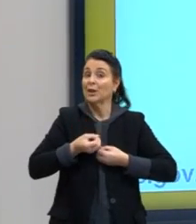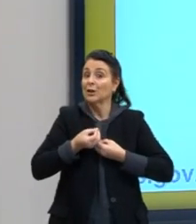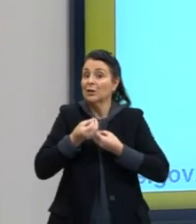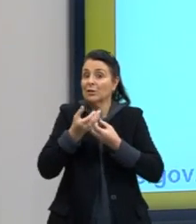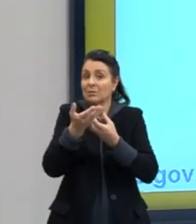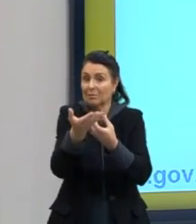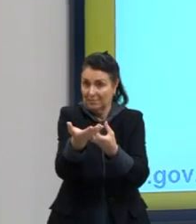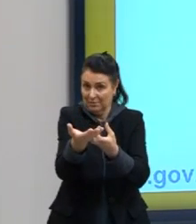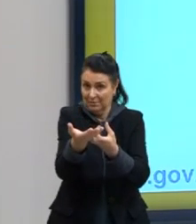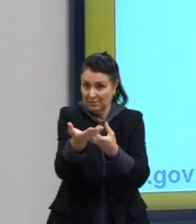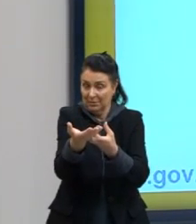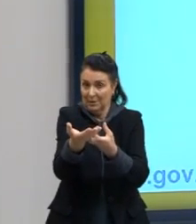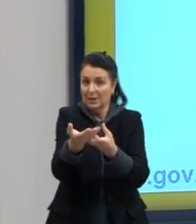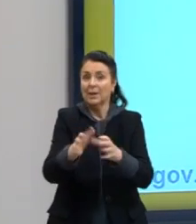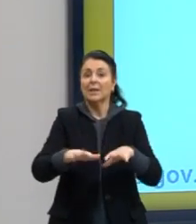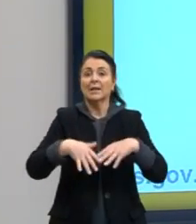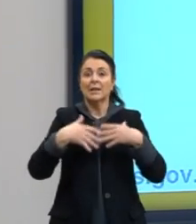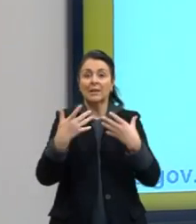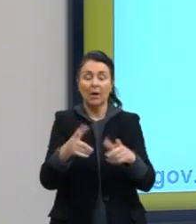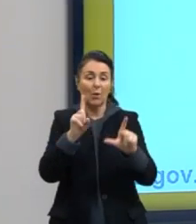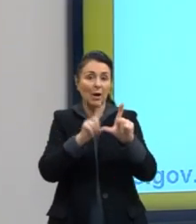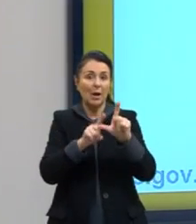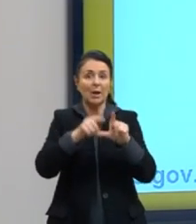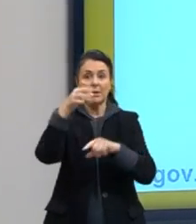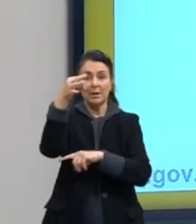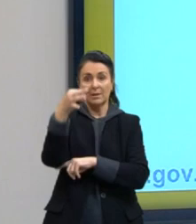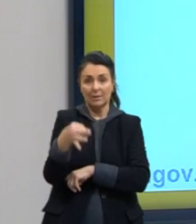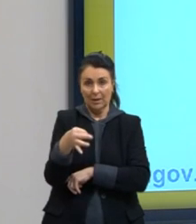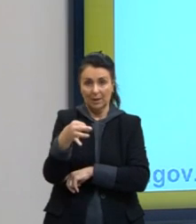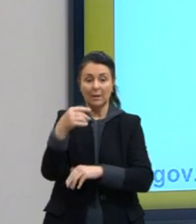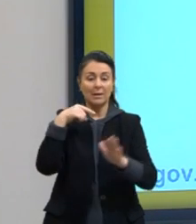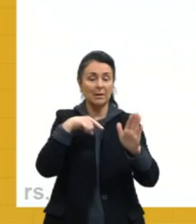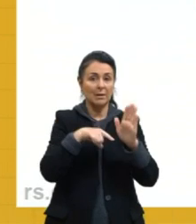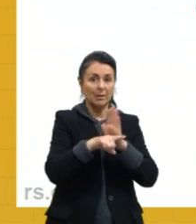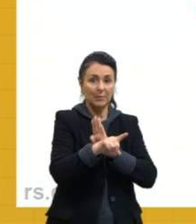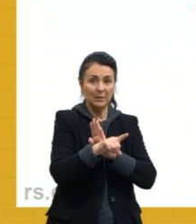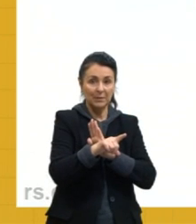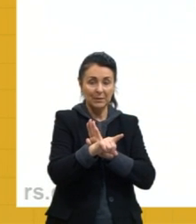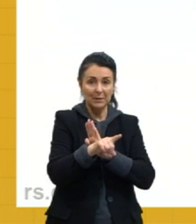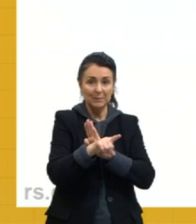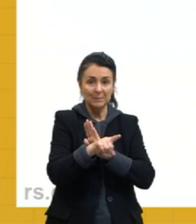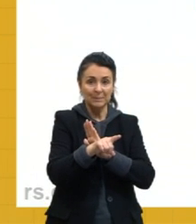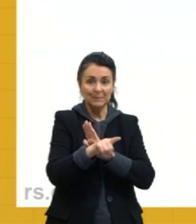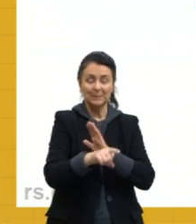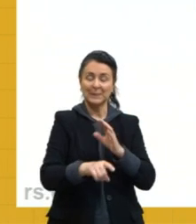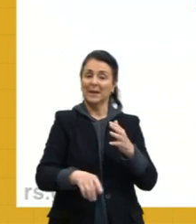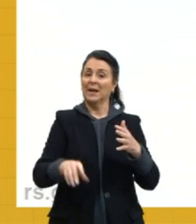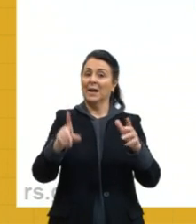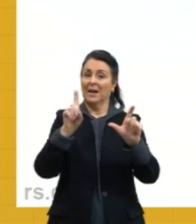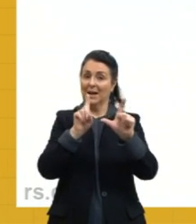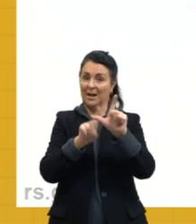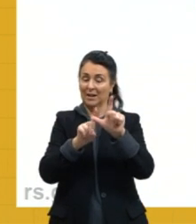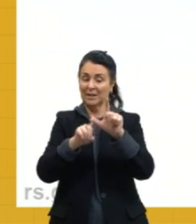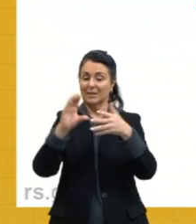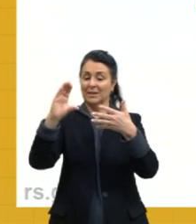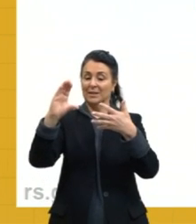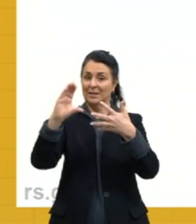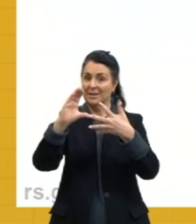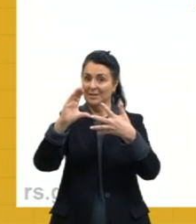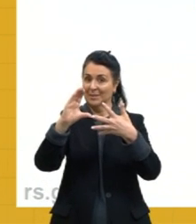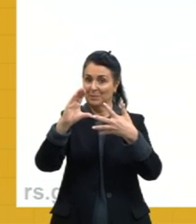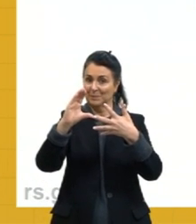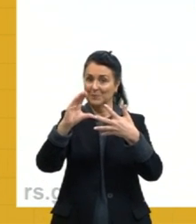Certo? Então, a alternativa mais viável desta questão é a alternativa C. Iônica com os grupos